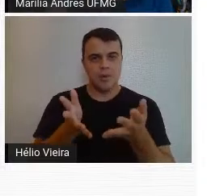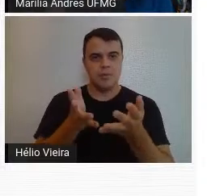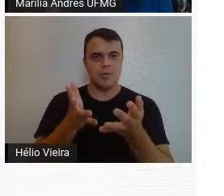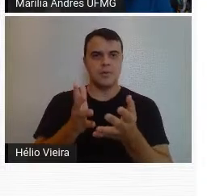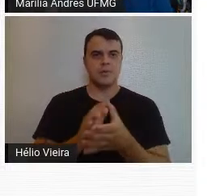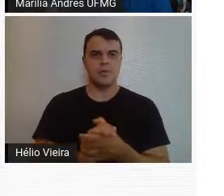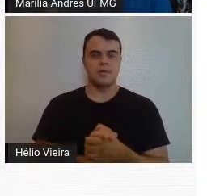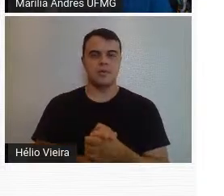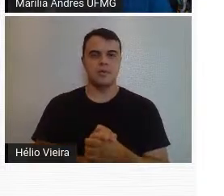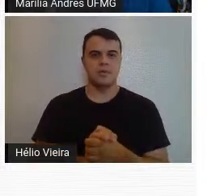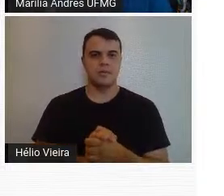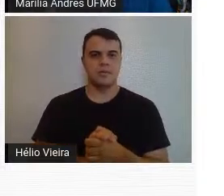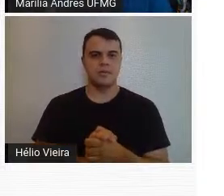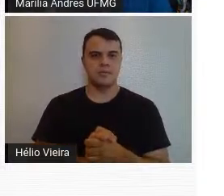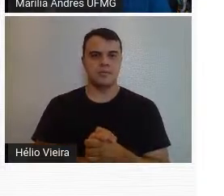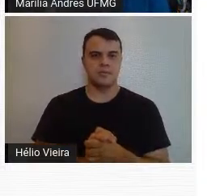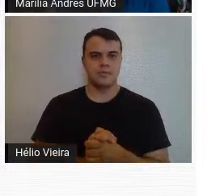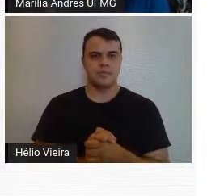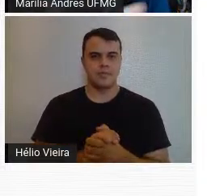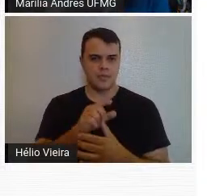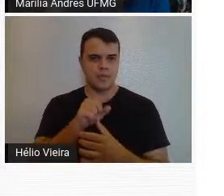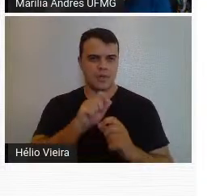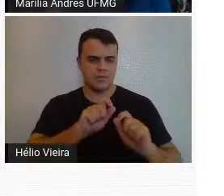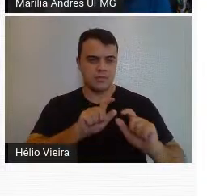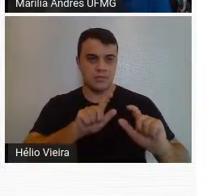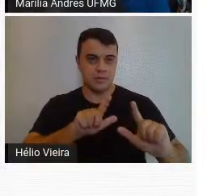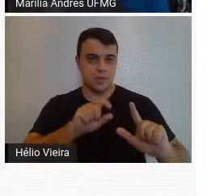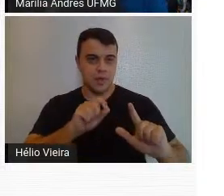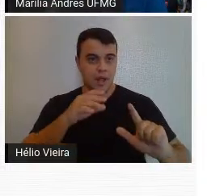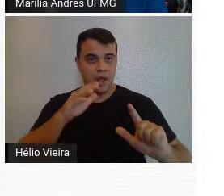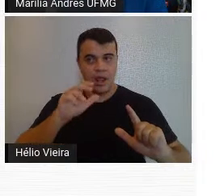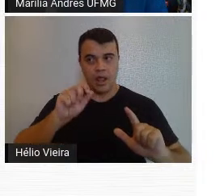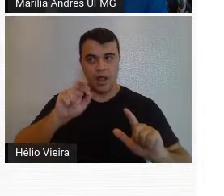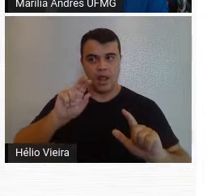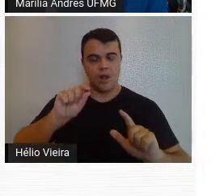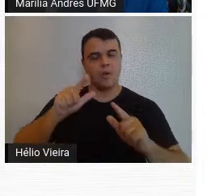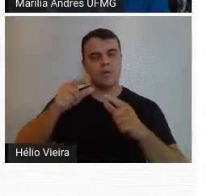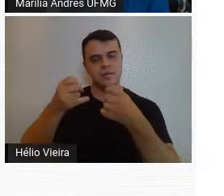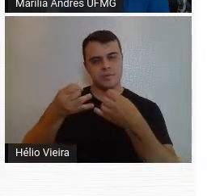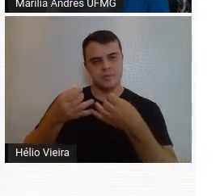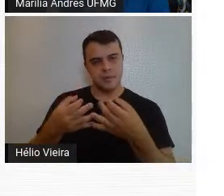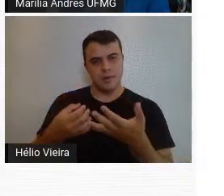exposição que a Carol falou muito bem